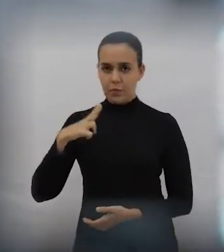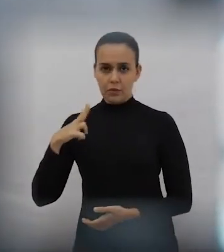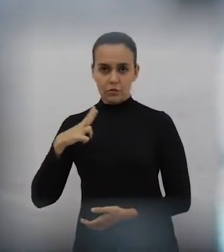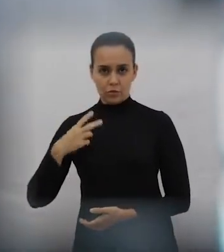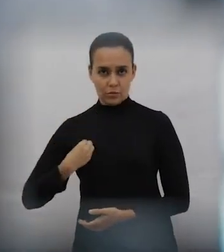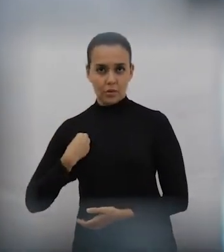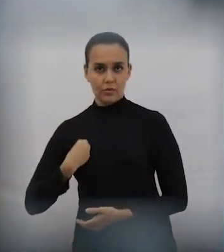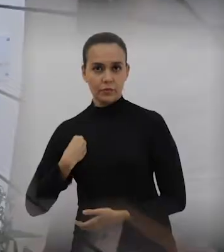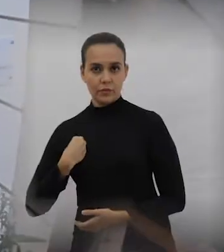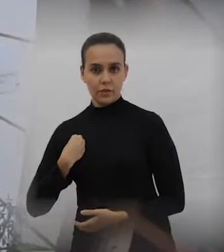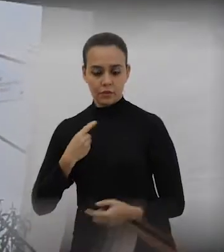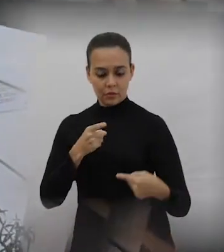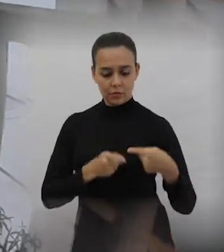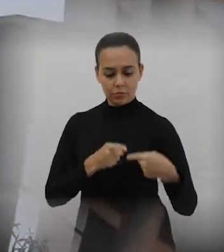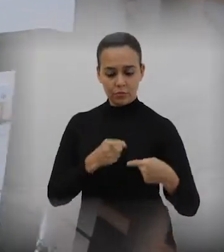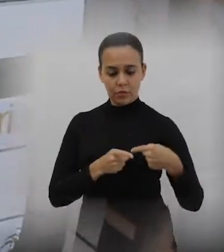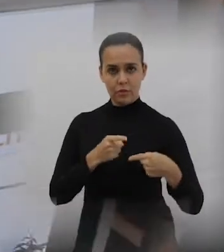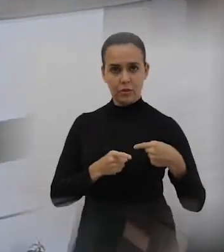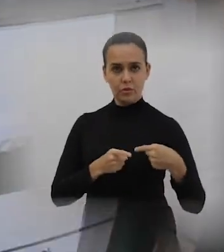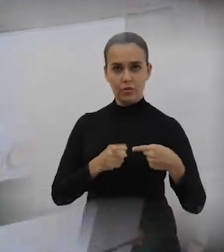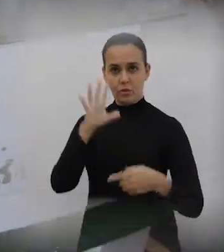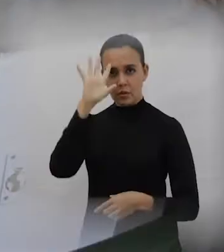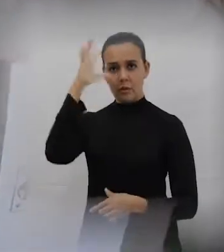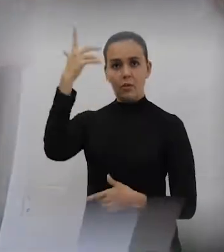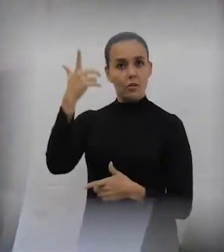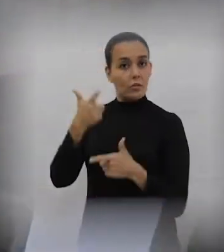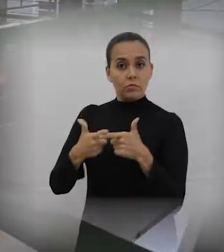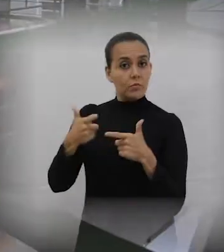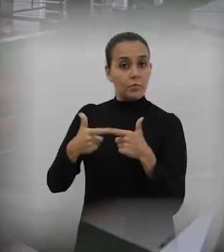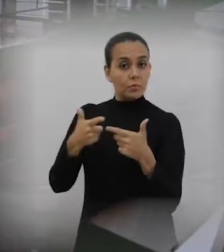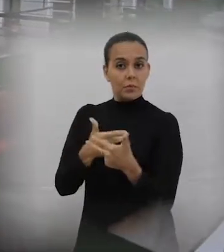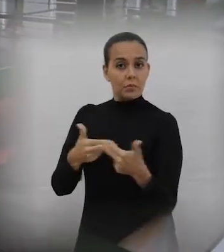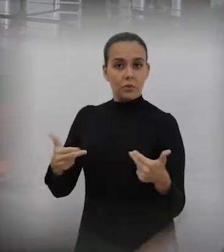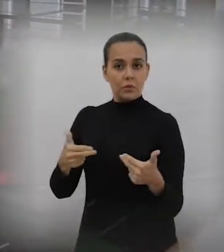muito mais serena do que nós no Ocidente lidamos.